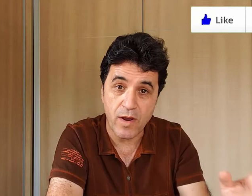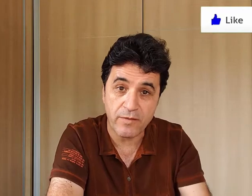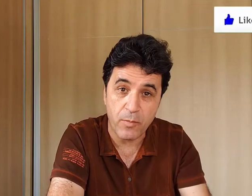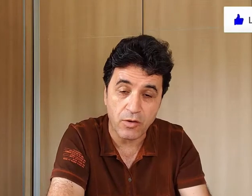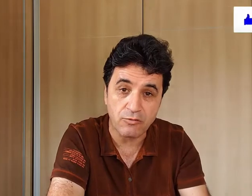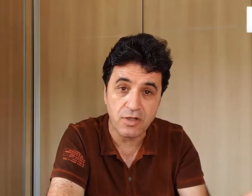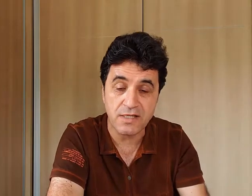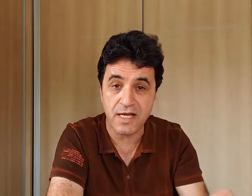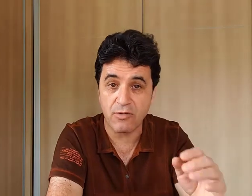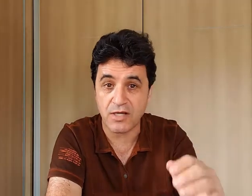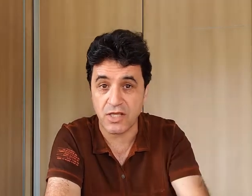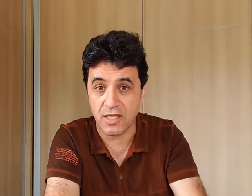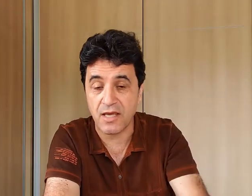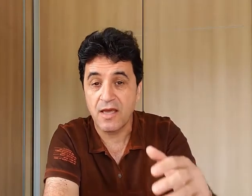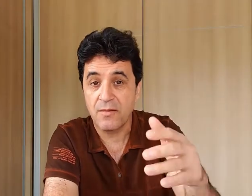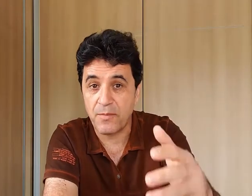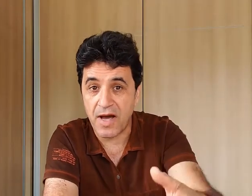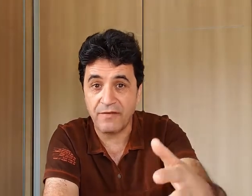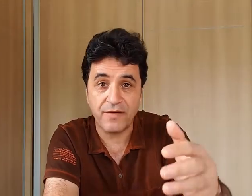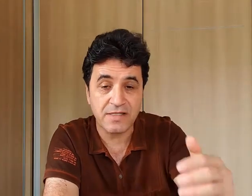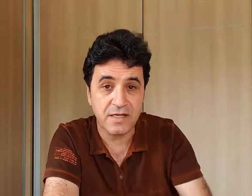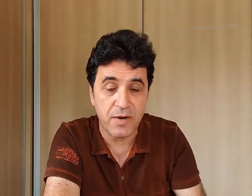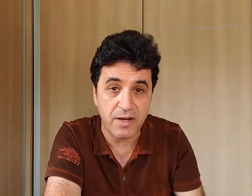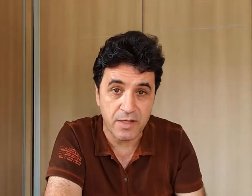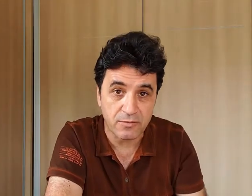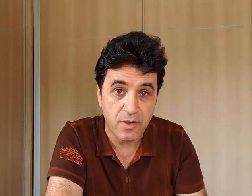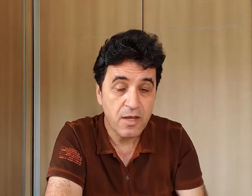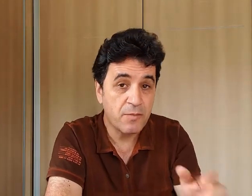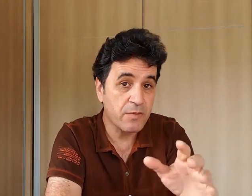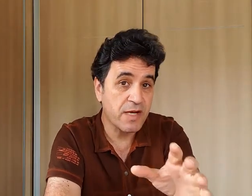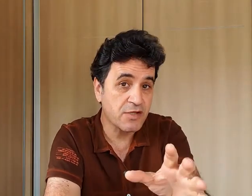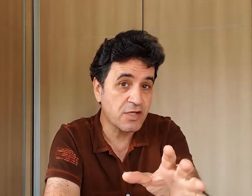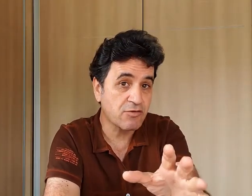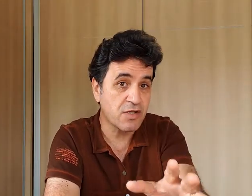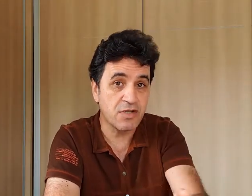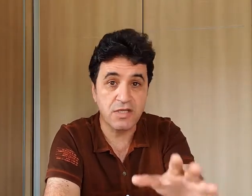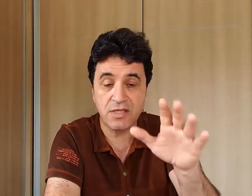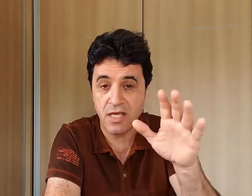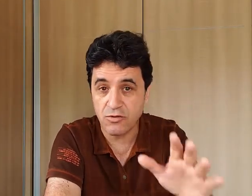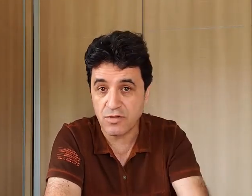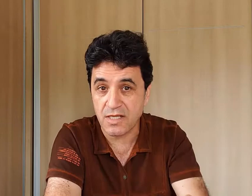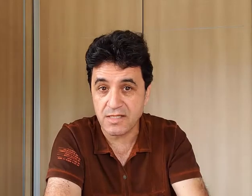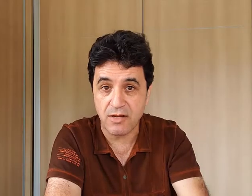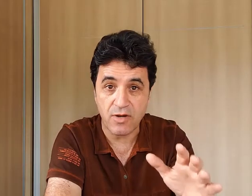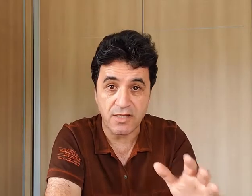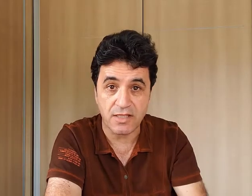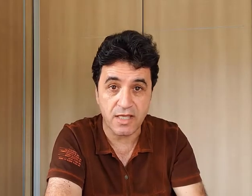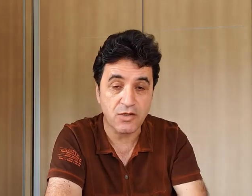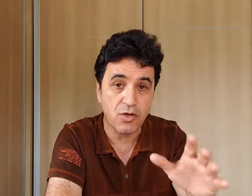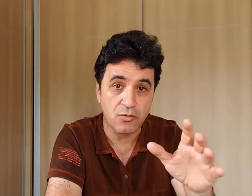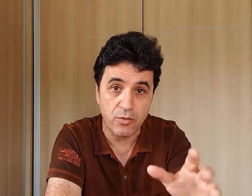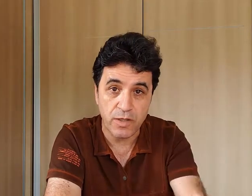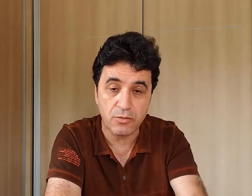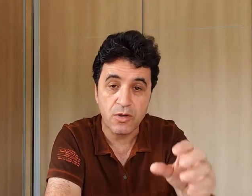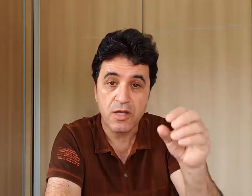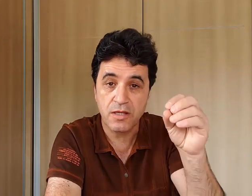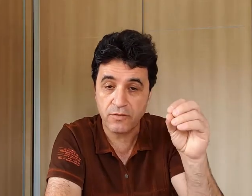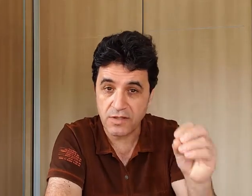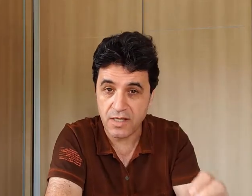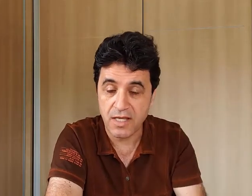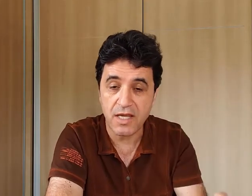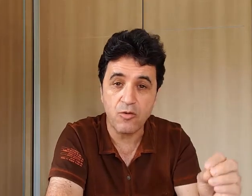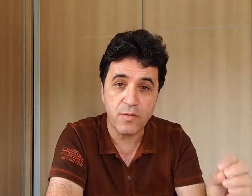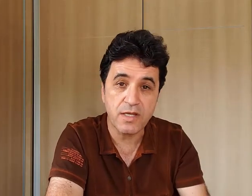saber como é que podem utilizar o Caixa Tem para fazer pagamento. Primeira dica é o seguinte, tente utilizar o Caixa Tem só no momento